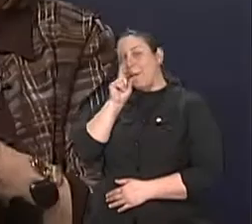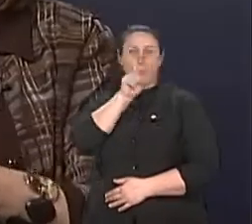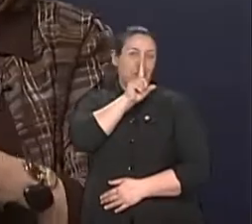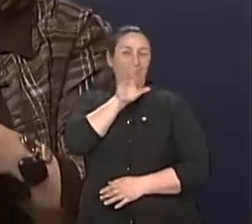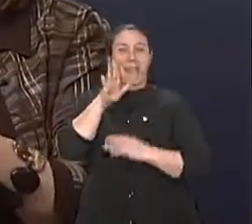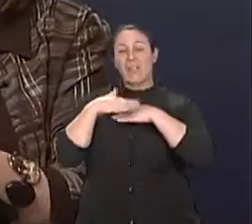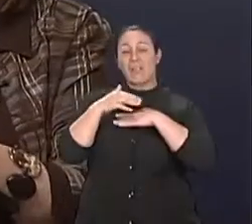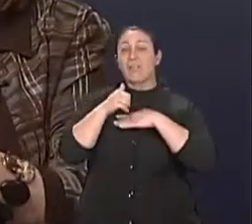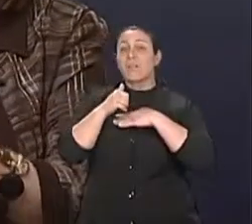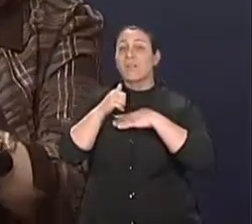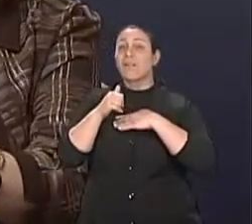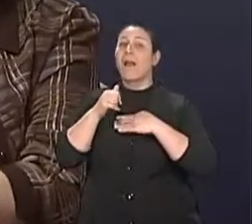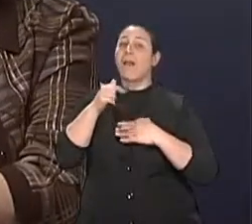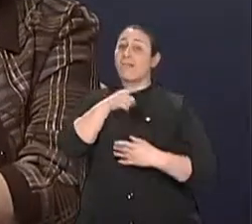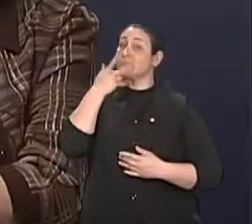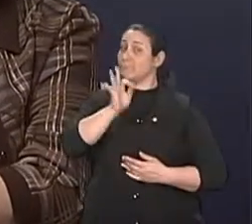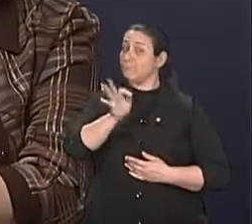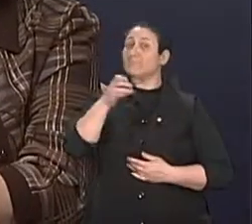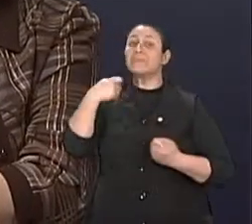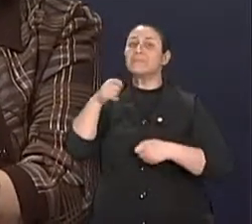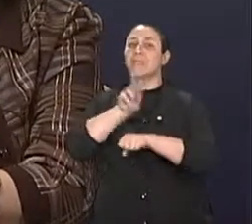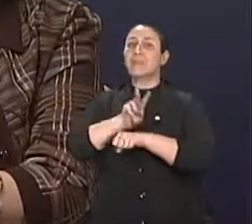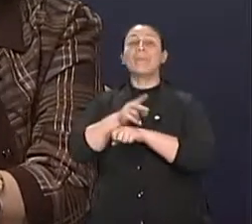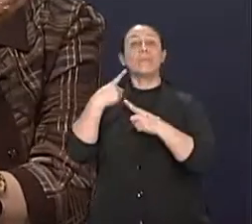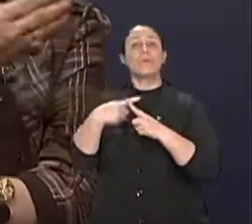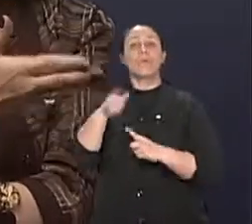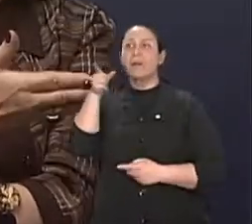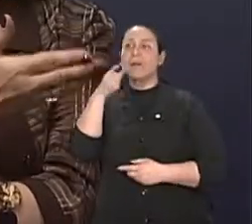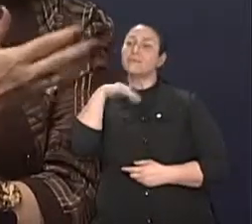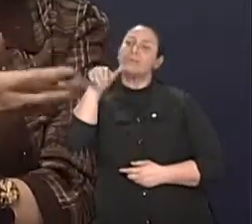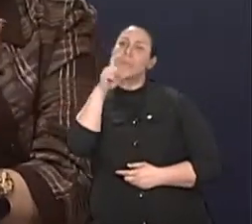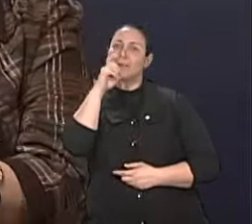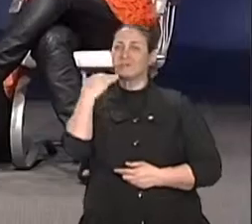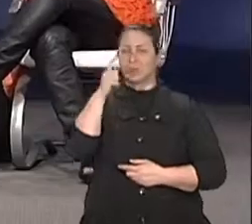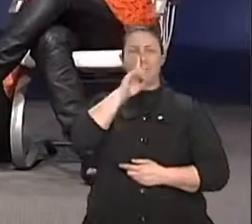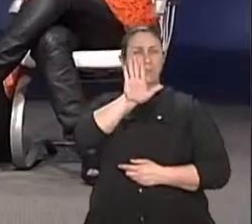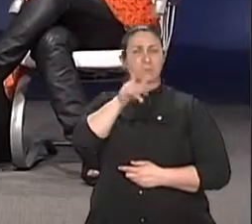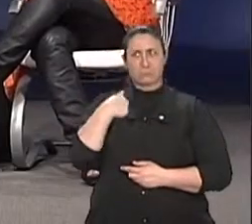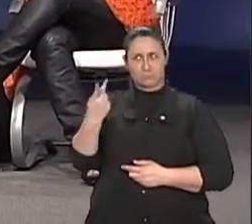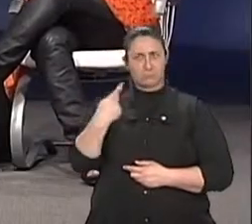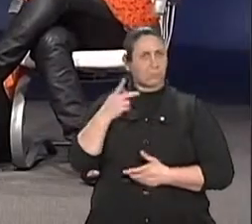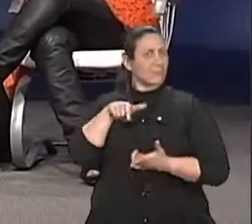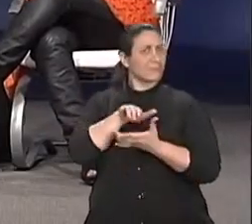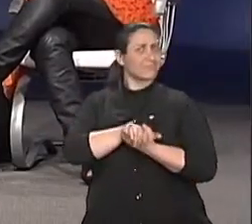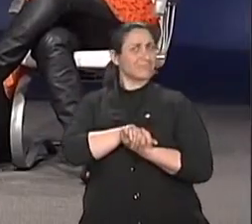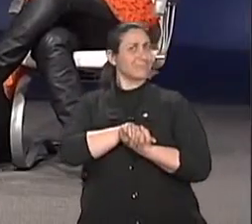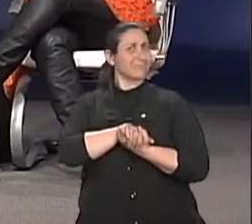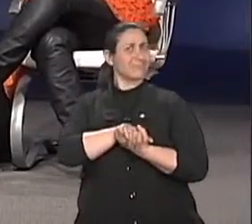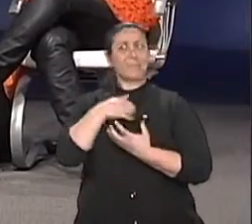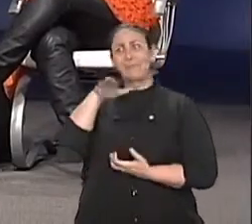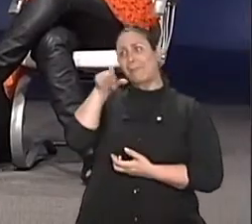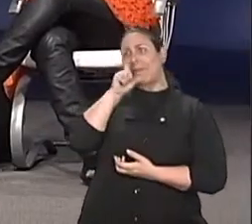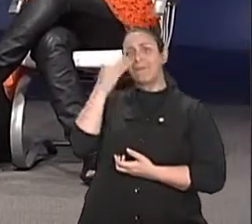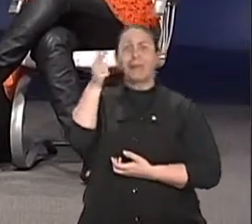olha, pai e mãe tem que ter filhos. Eu não sou teu pai e tu não é minha mãe. Perfeito. Eles têm que se